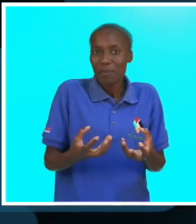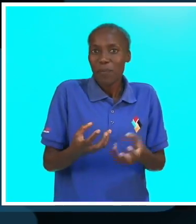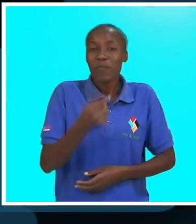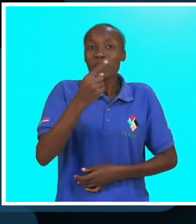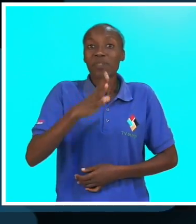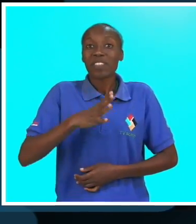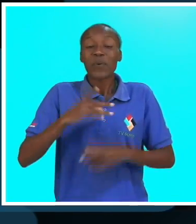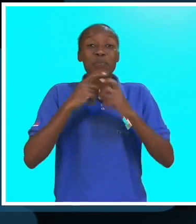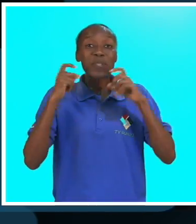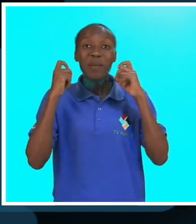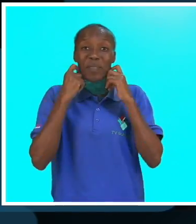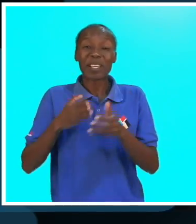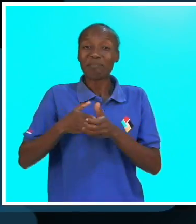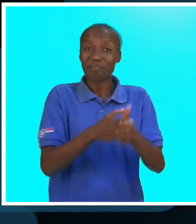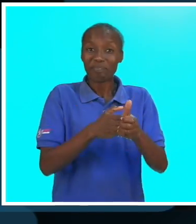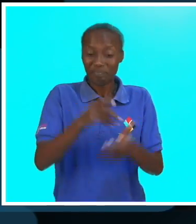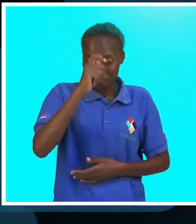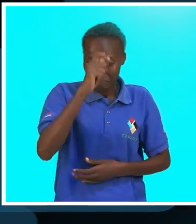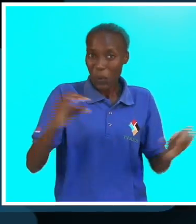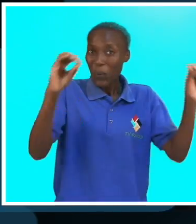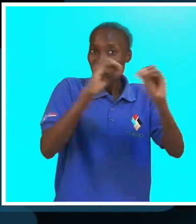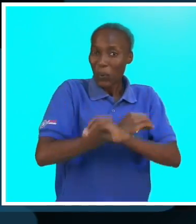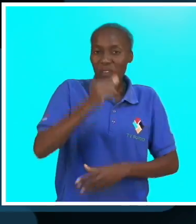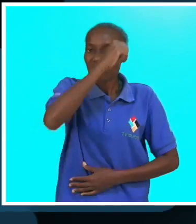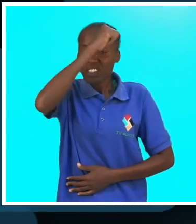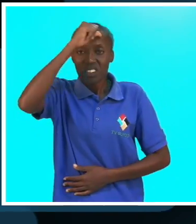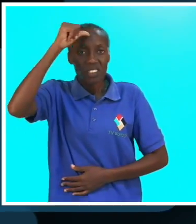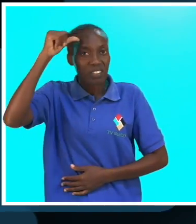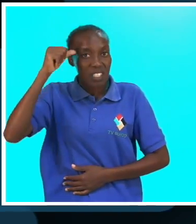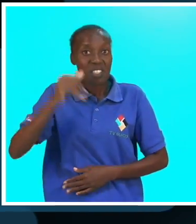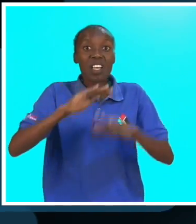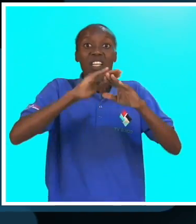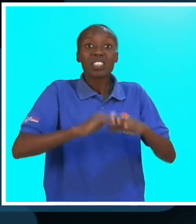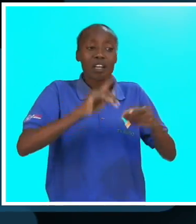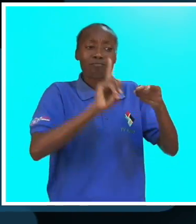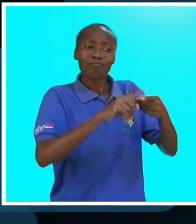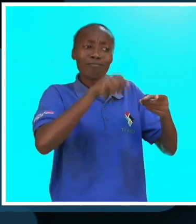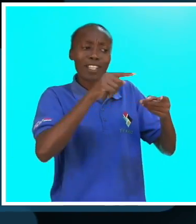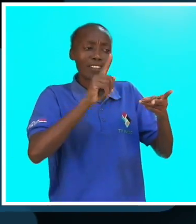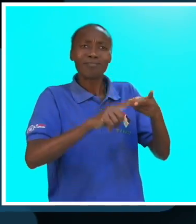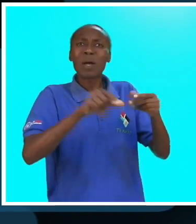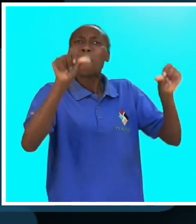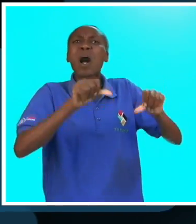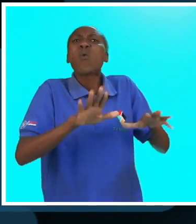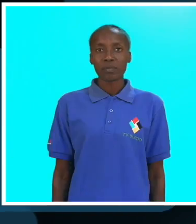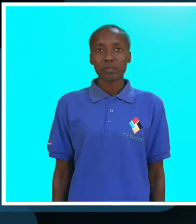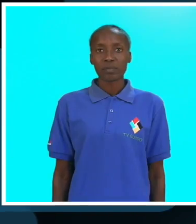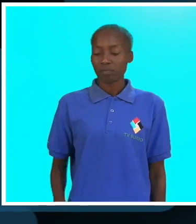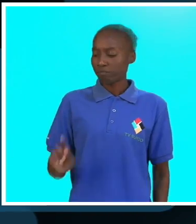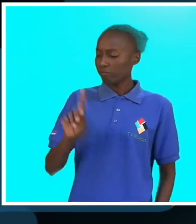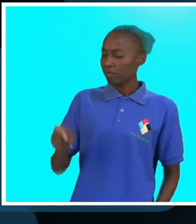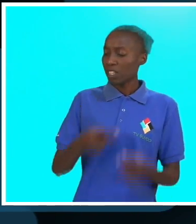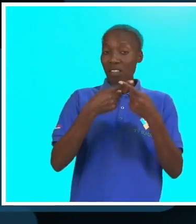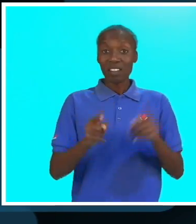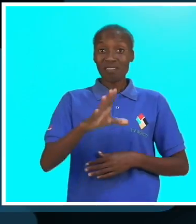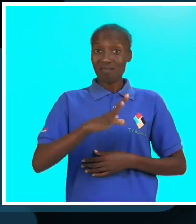segue nenhuma regra, é difícil a gente saber o que está errado, o que está mal, de onde começar. E qual é